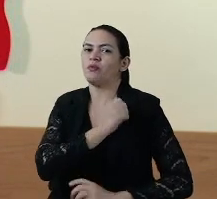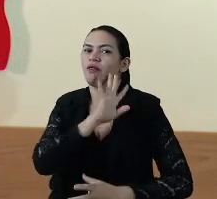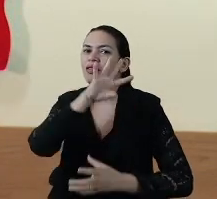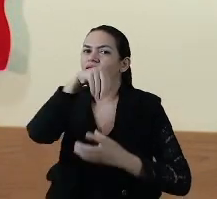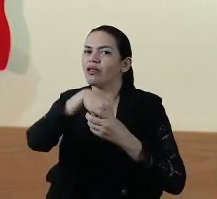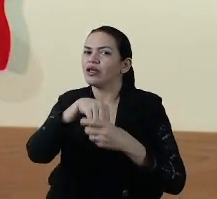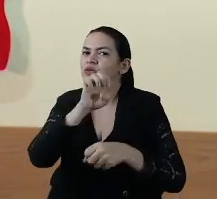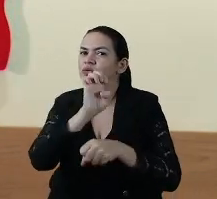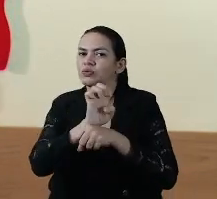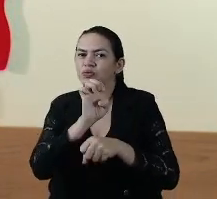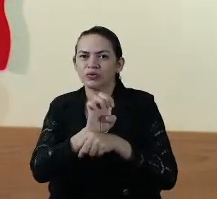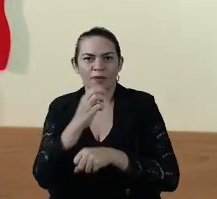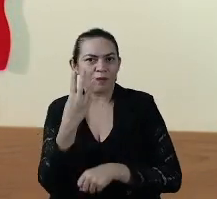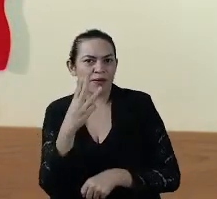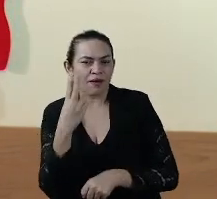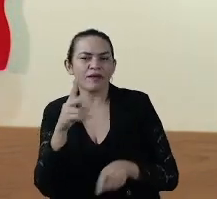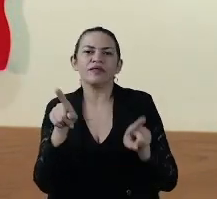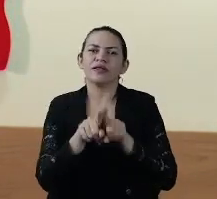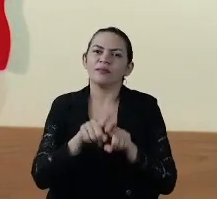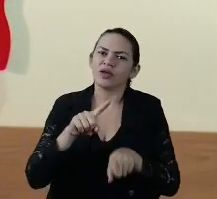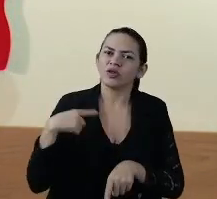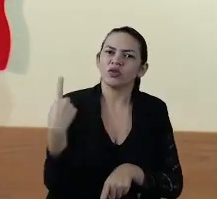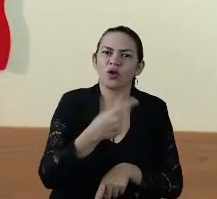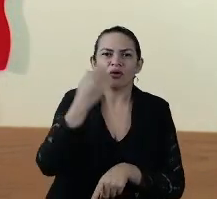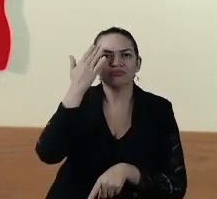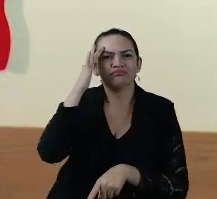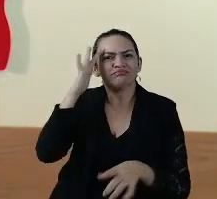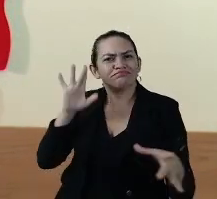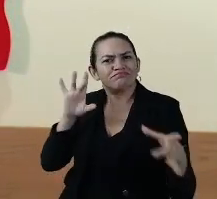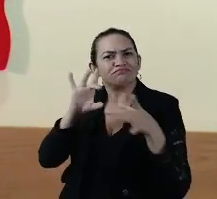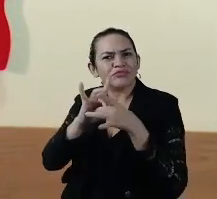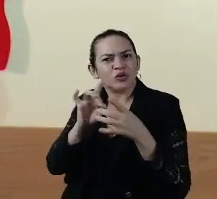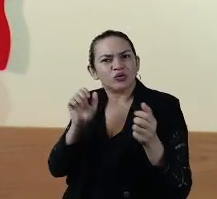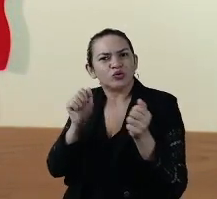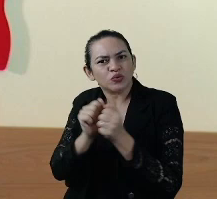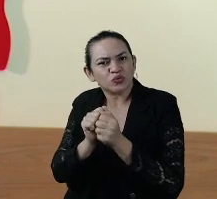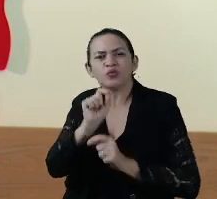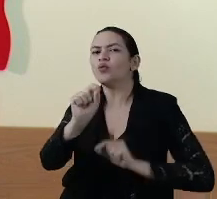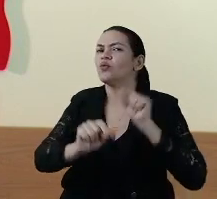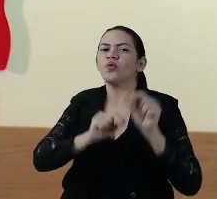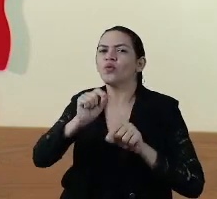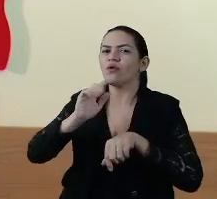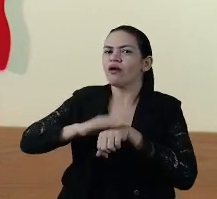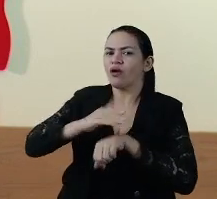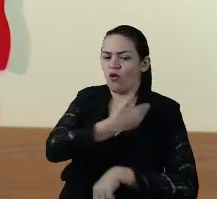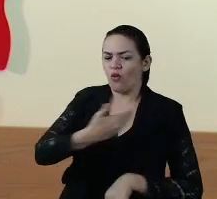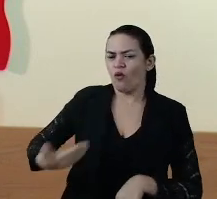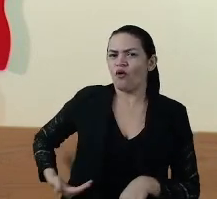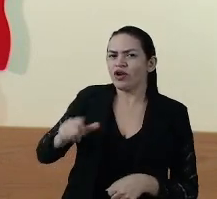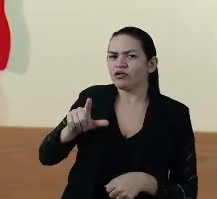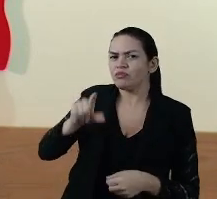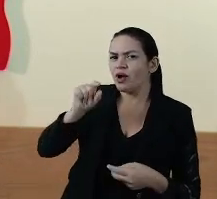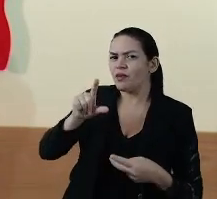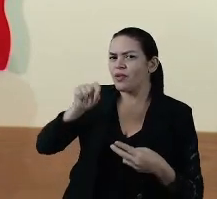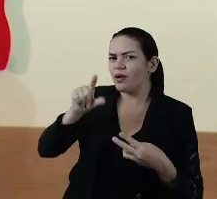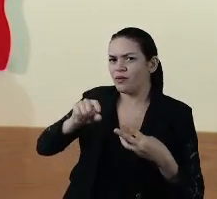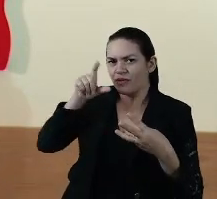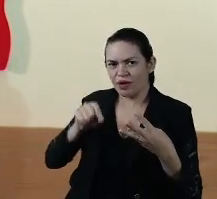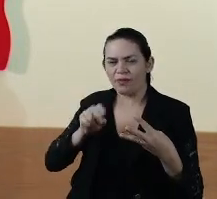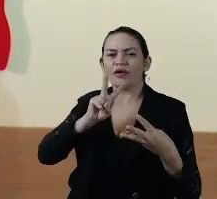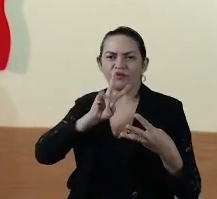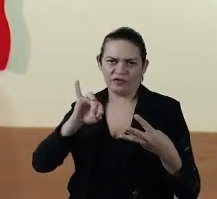nosso Estado e para compreendermos juntos as decisões governamentais que tenho